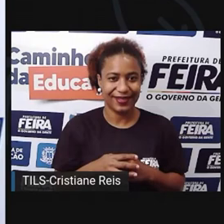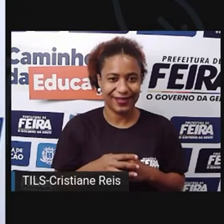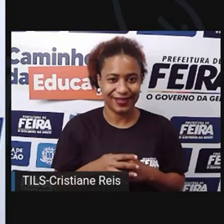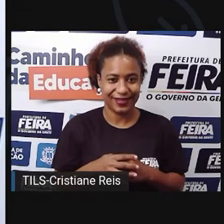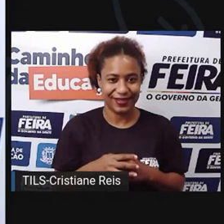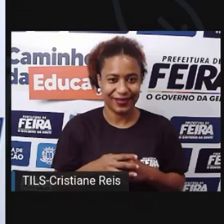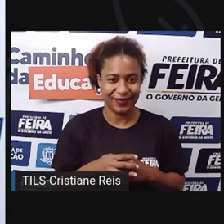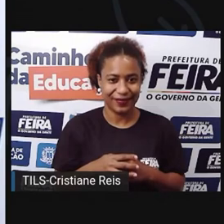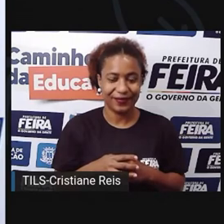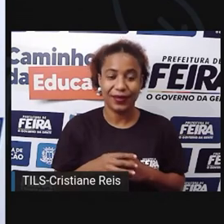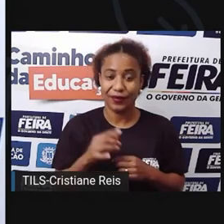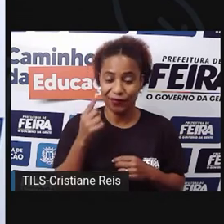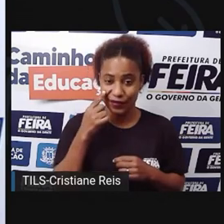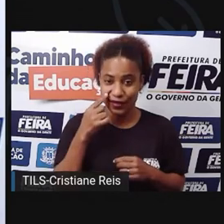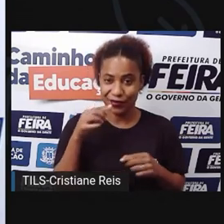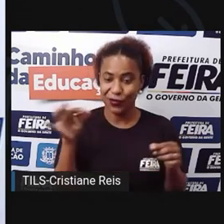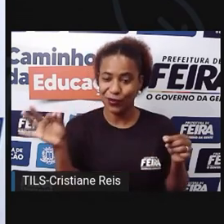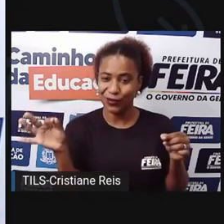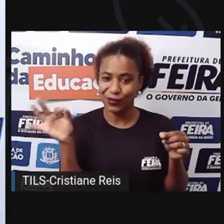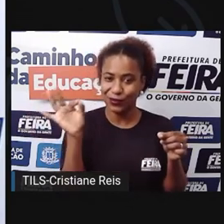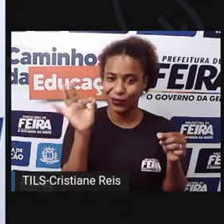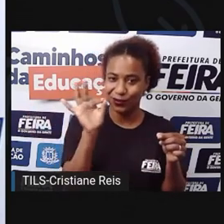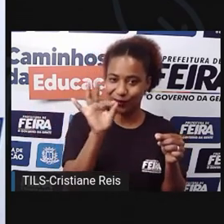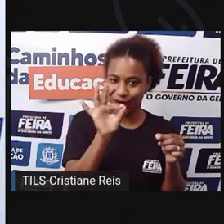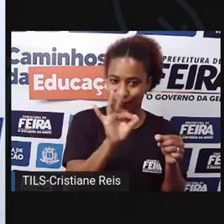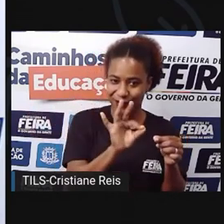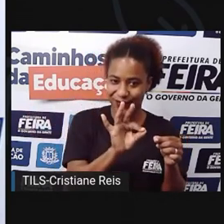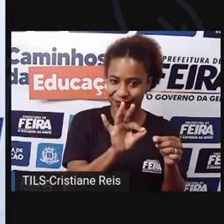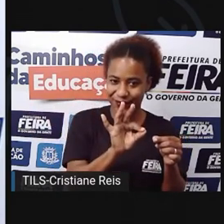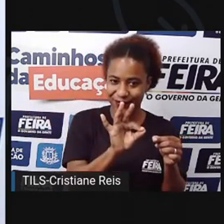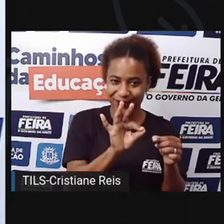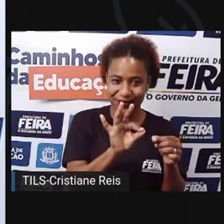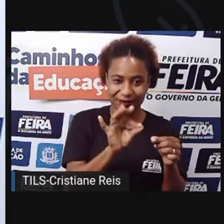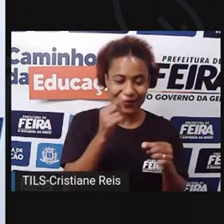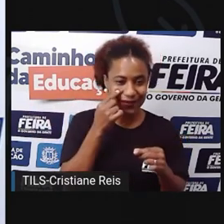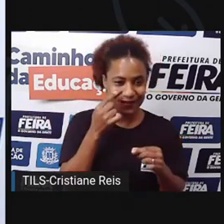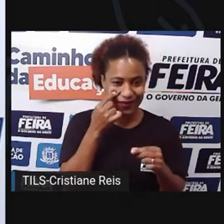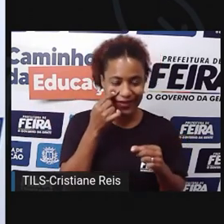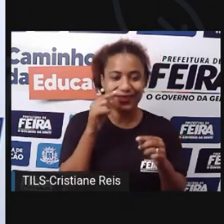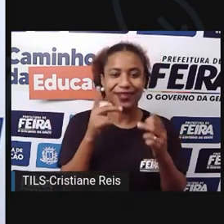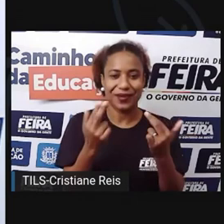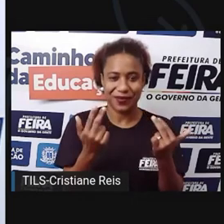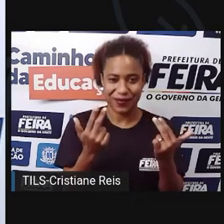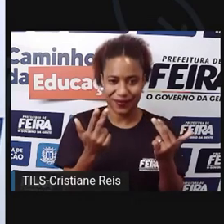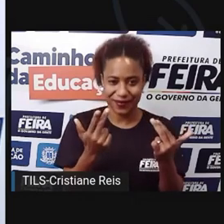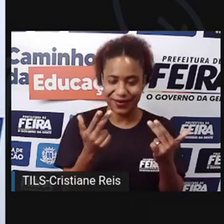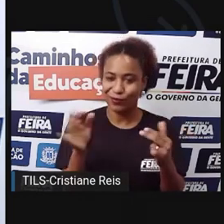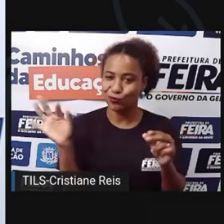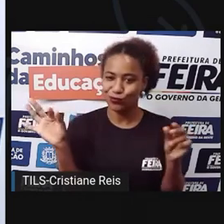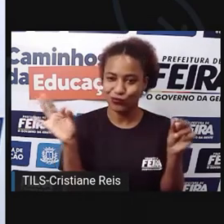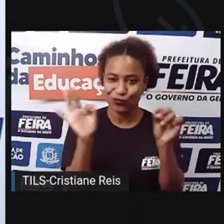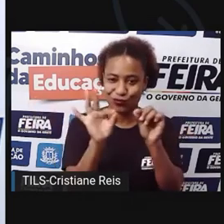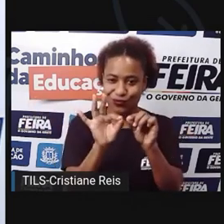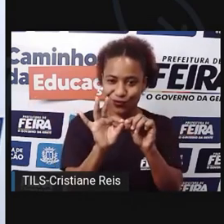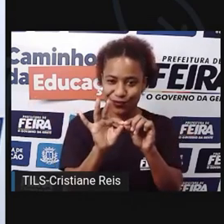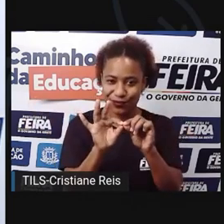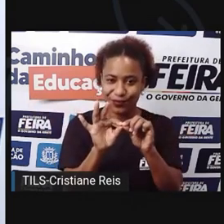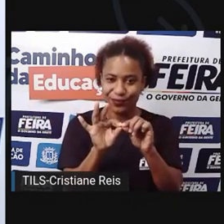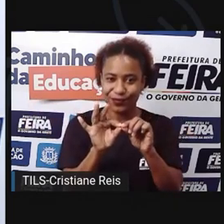Do outro lado, a gente faz a mesma coisa. gente vai levar essa pontinha, ó, aqui pro meio pra formar um